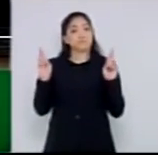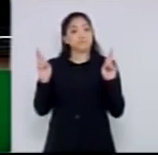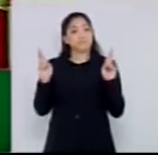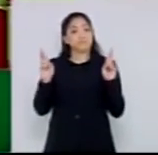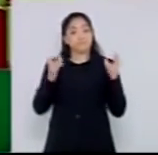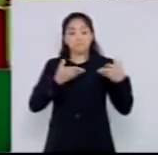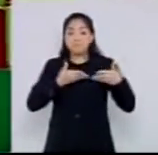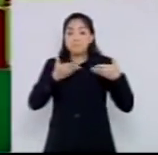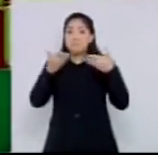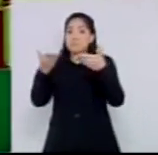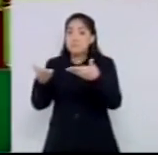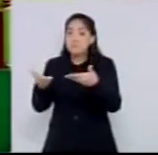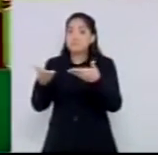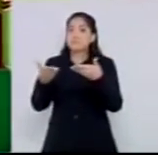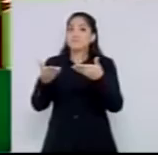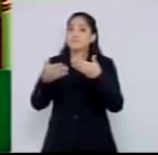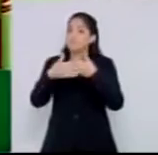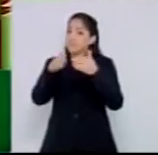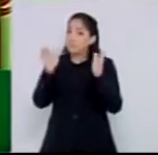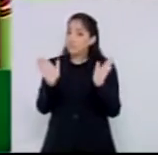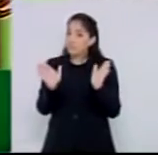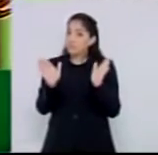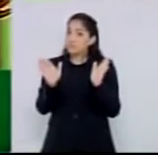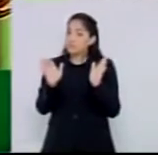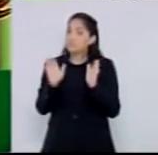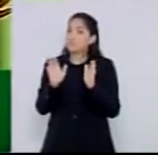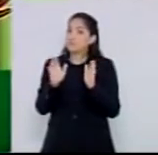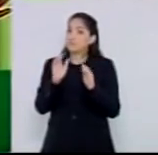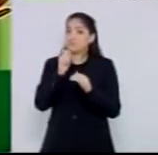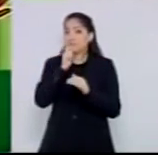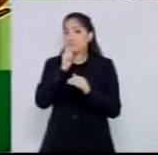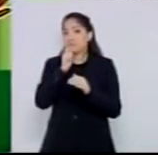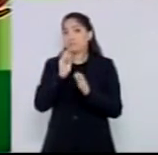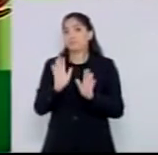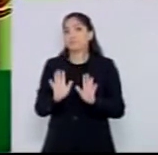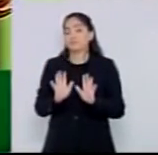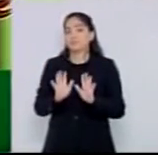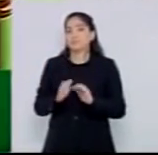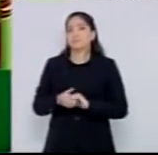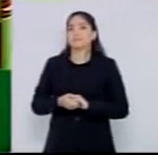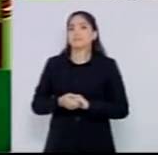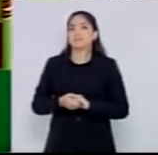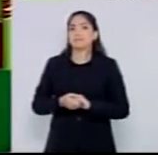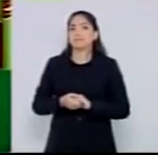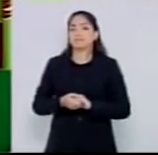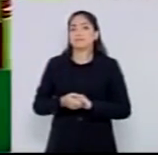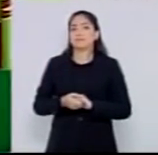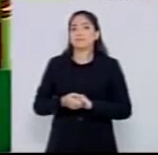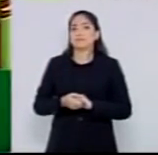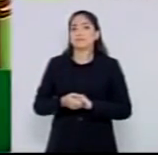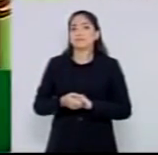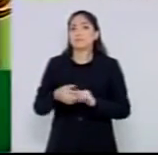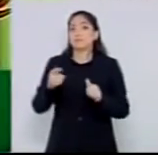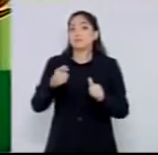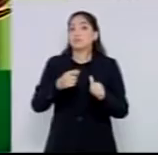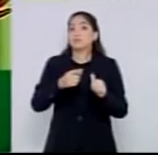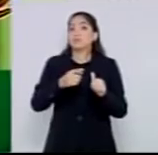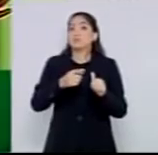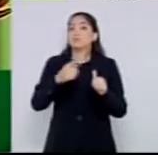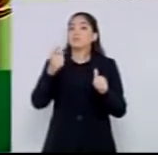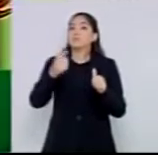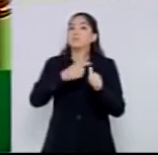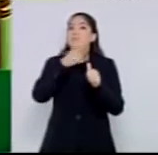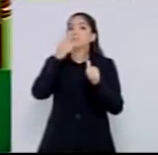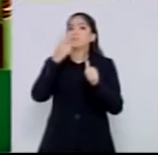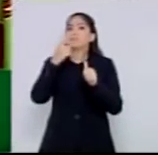inauguração, daquilo que ainda vão fazer, porque eu relatei aqui, a cronologia, do primeiro processo, que é apresentar,